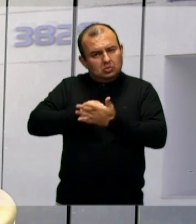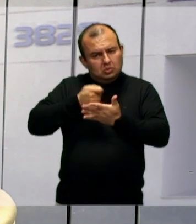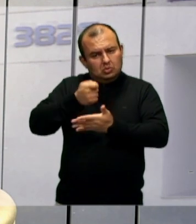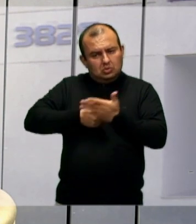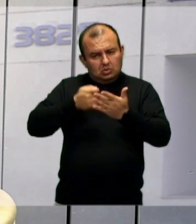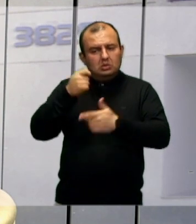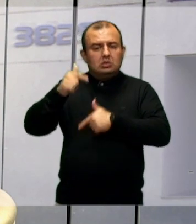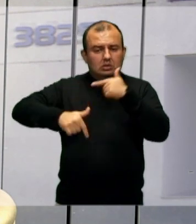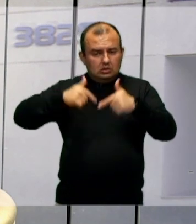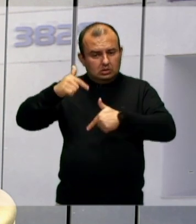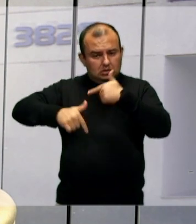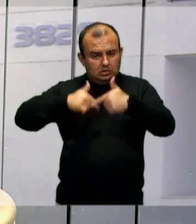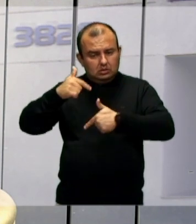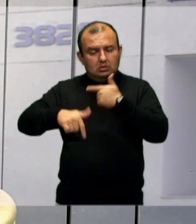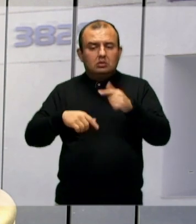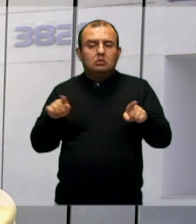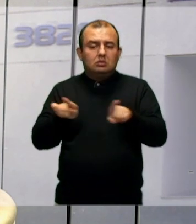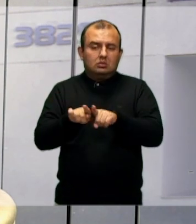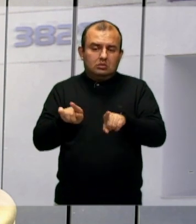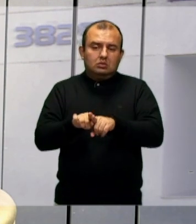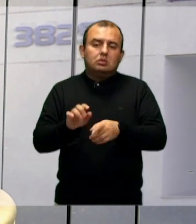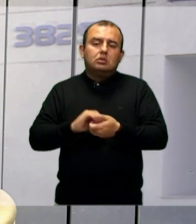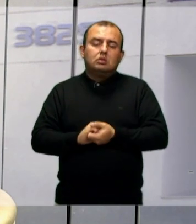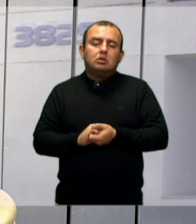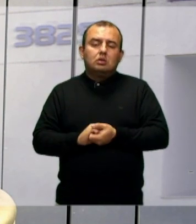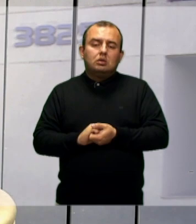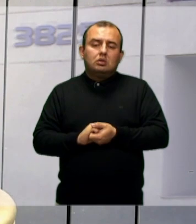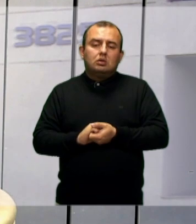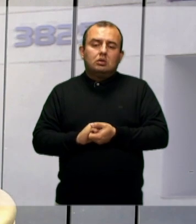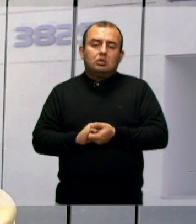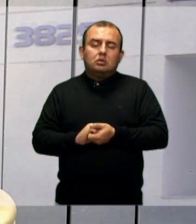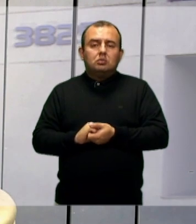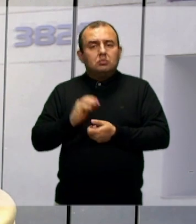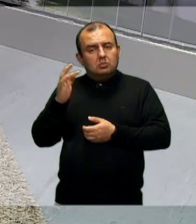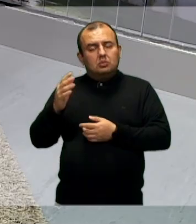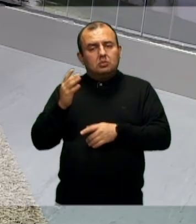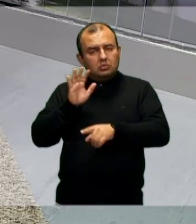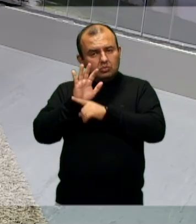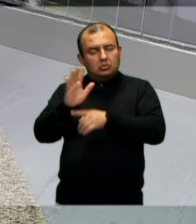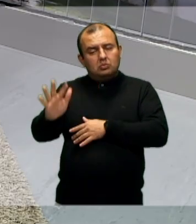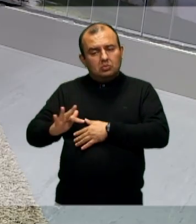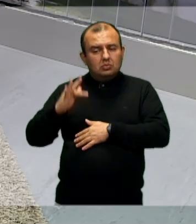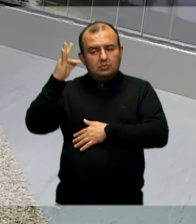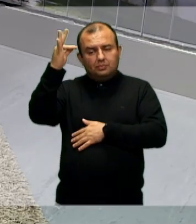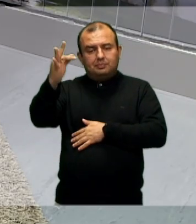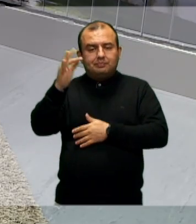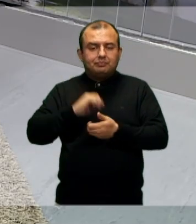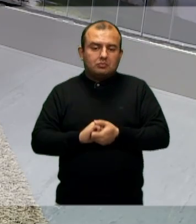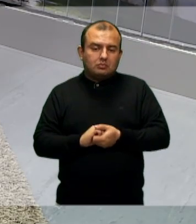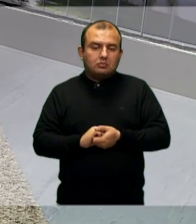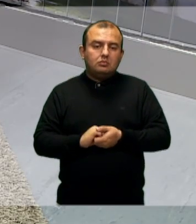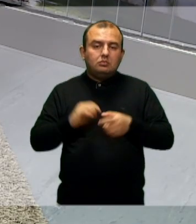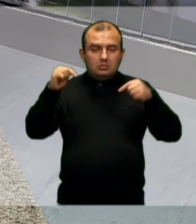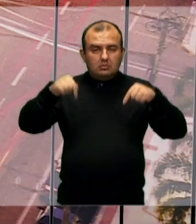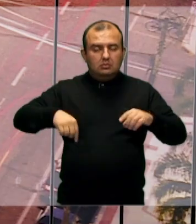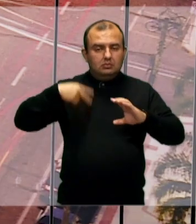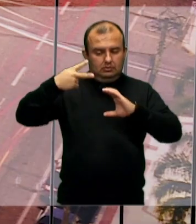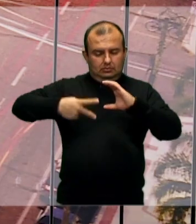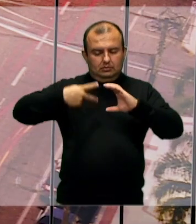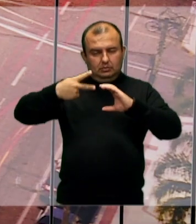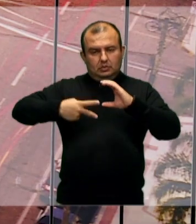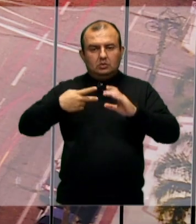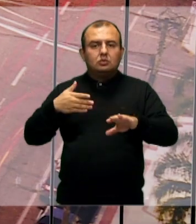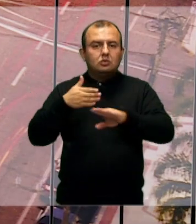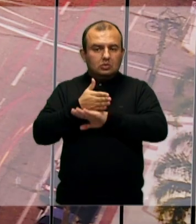estar, para estar lutando para o futuro, né, seu. Antônio, aqui na Câmara de Vereadores